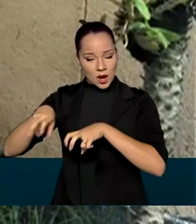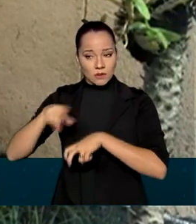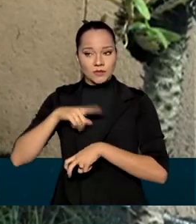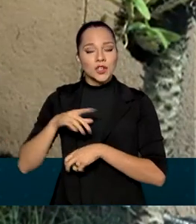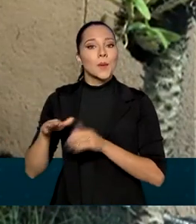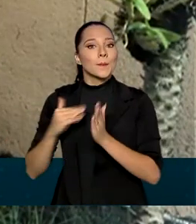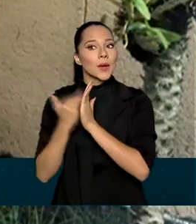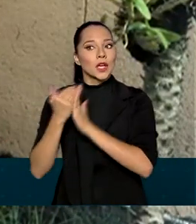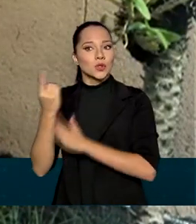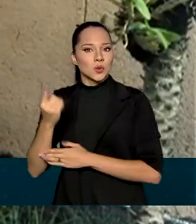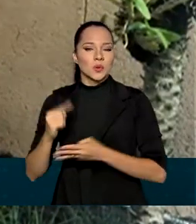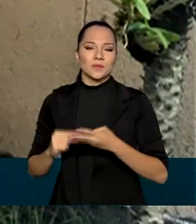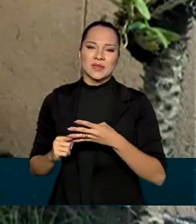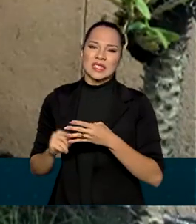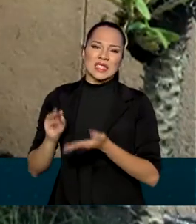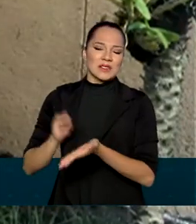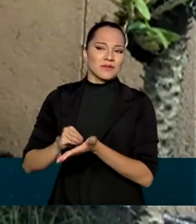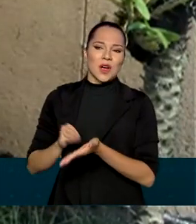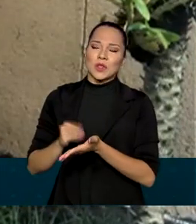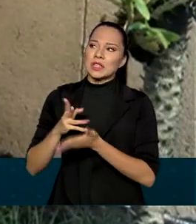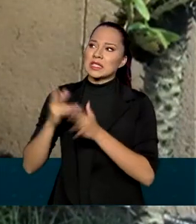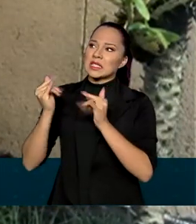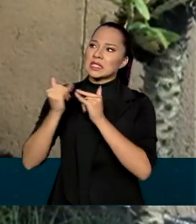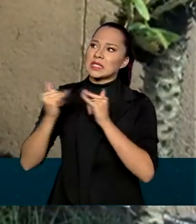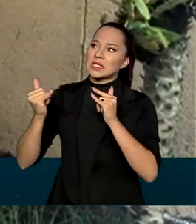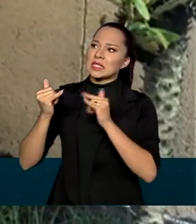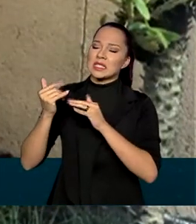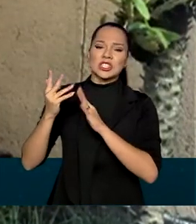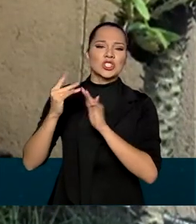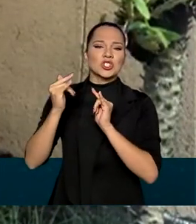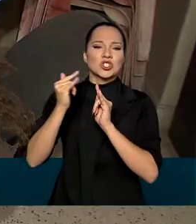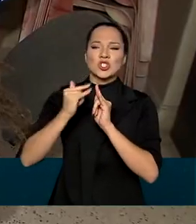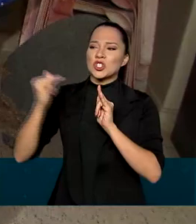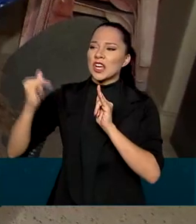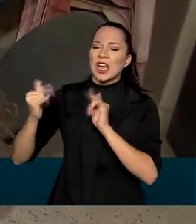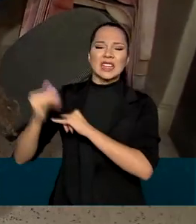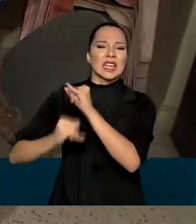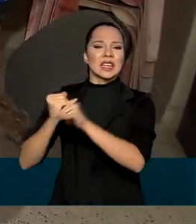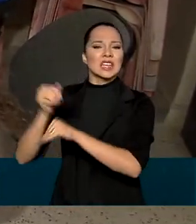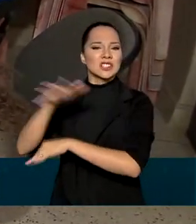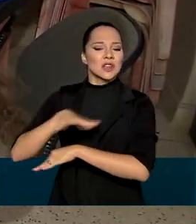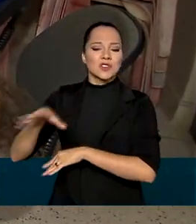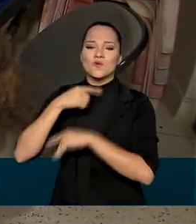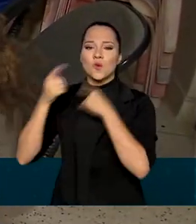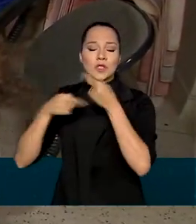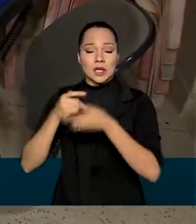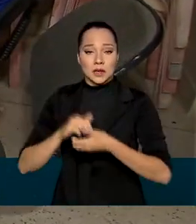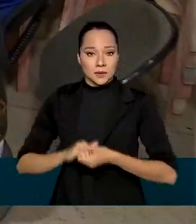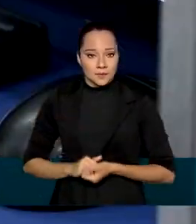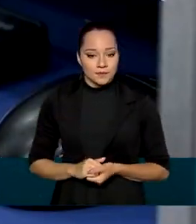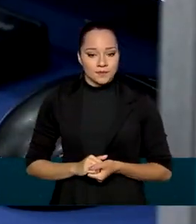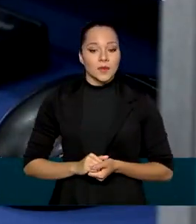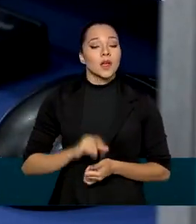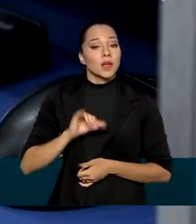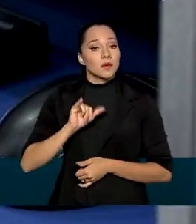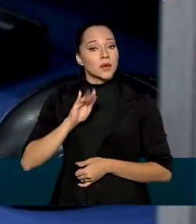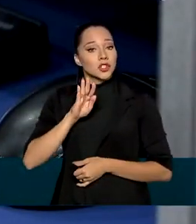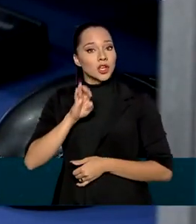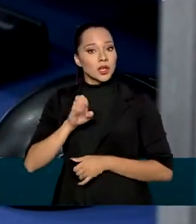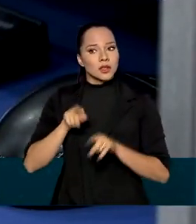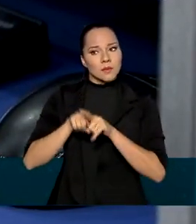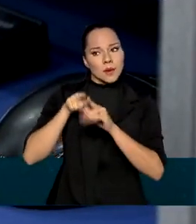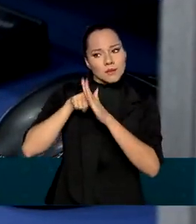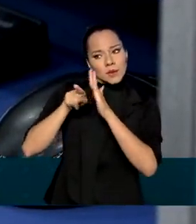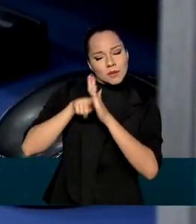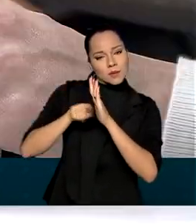mais um motivo, a falta de disponibilidade do serviço na região. O IBGE também questionou os entrevistados sobre o